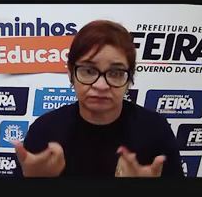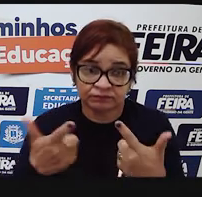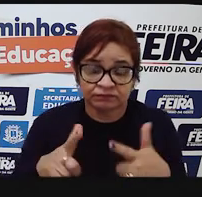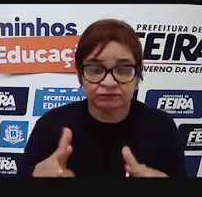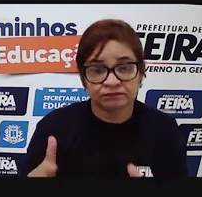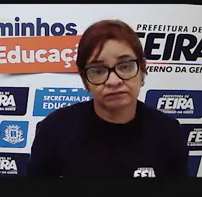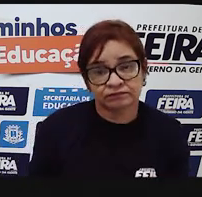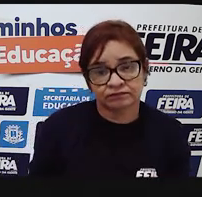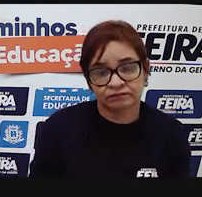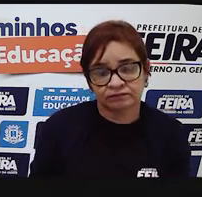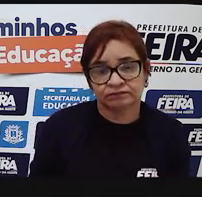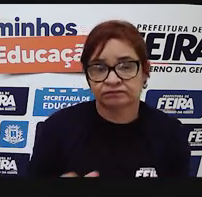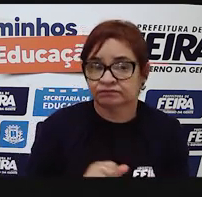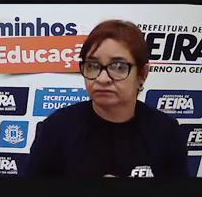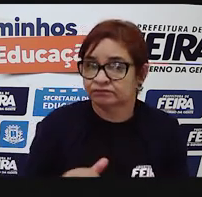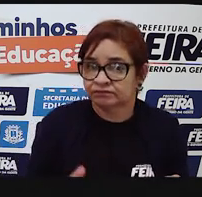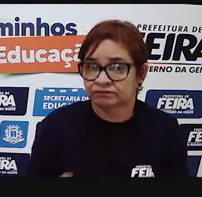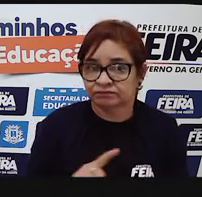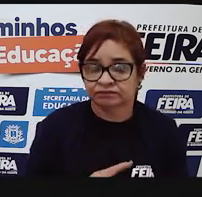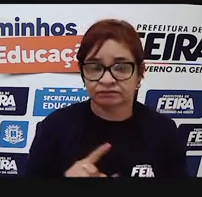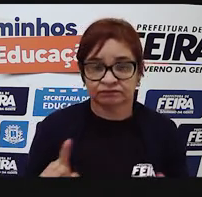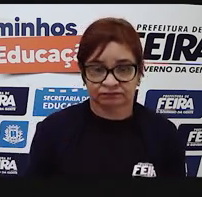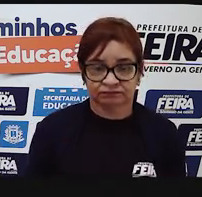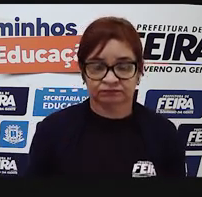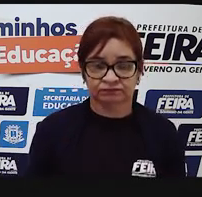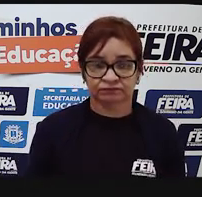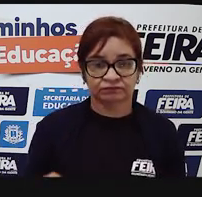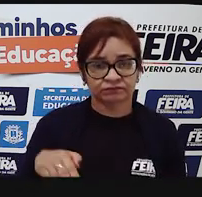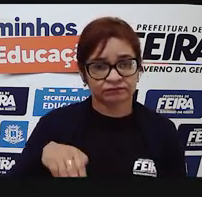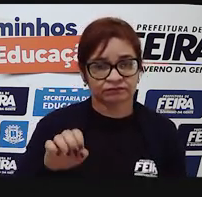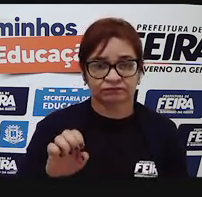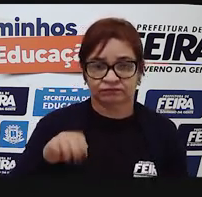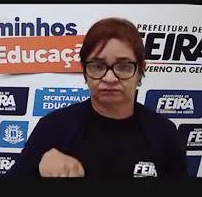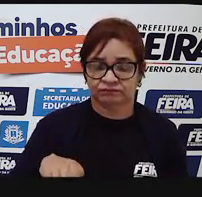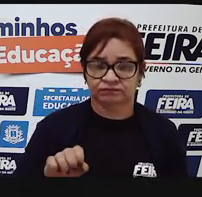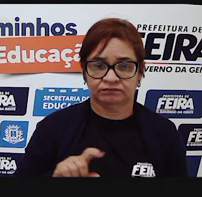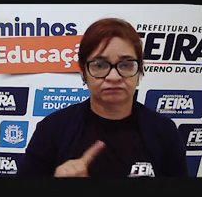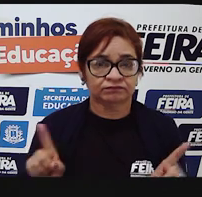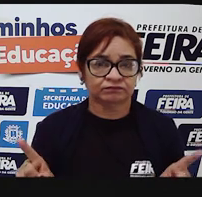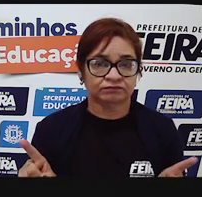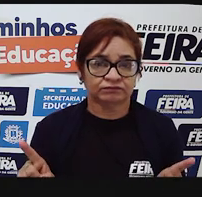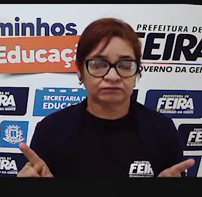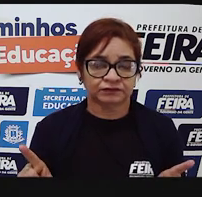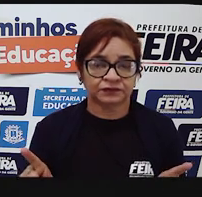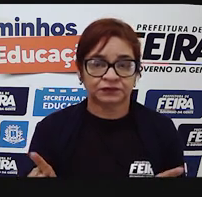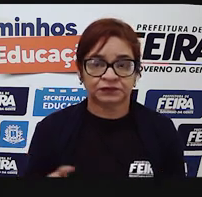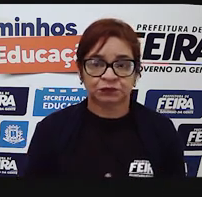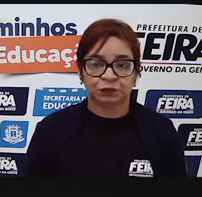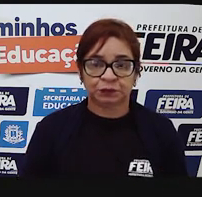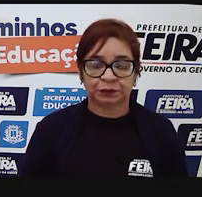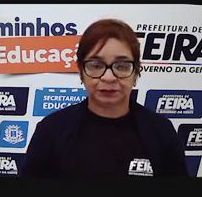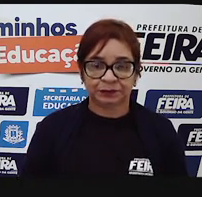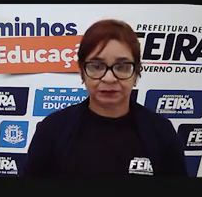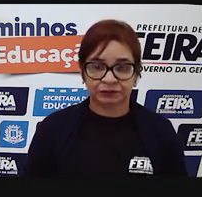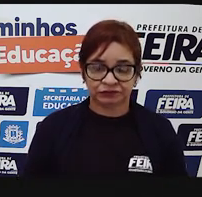tiver isso, se não tiver essa característica, essa postagem não vai ser considerada meme.